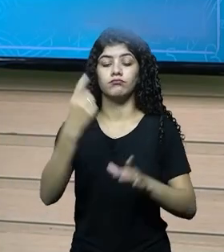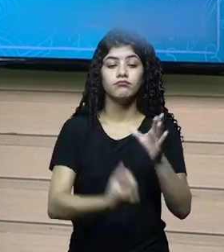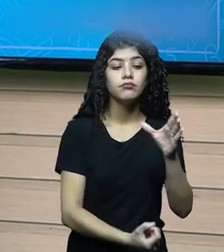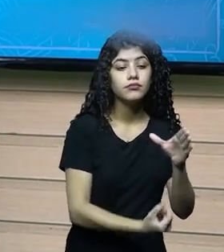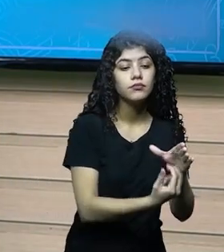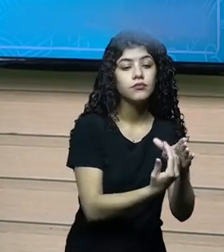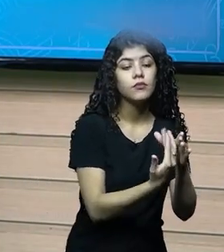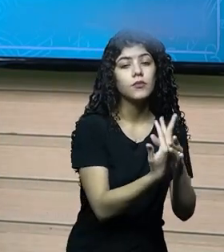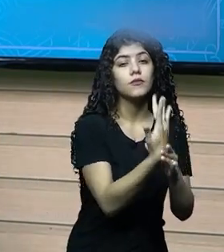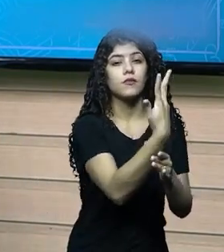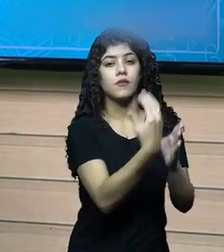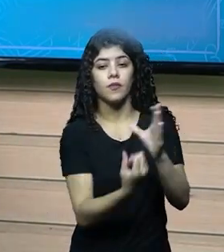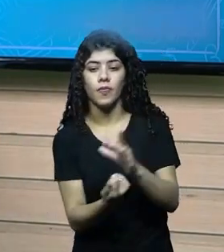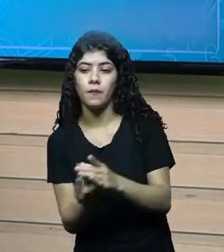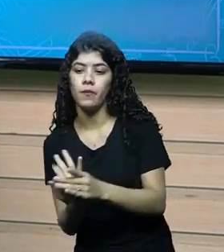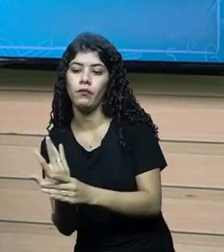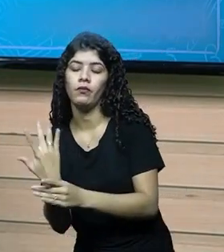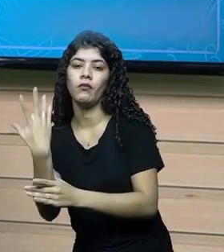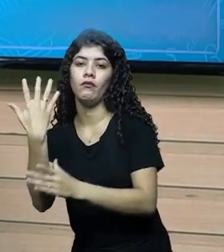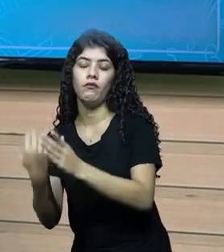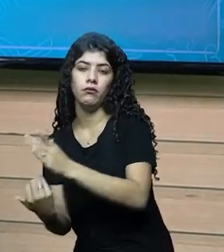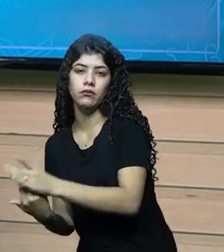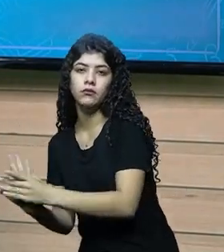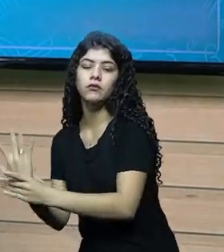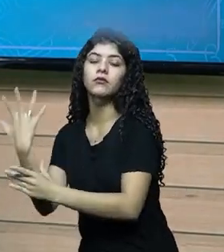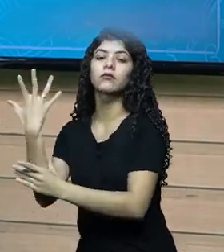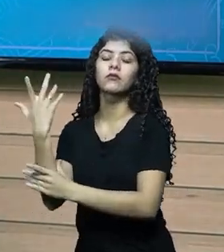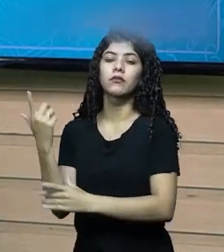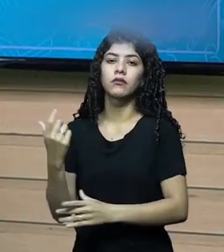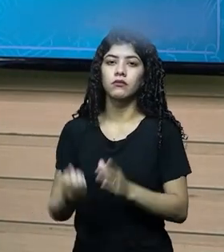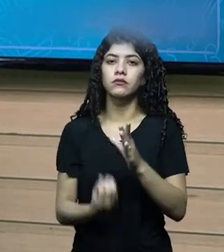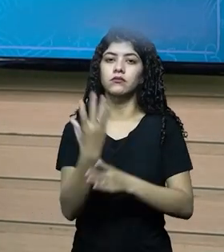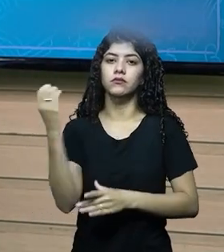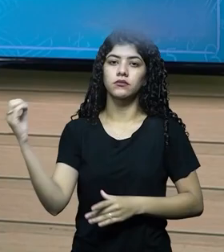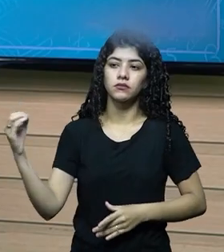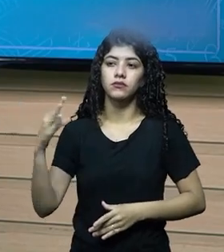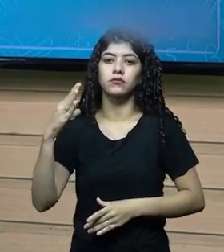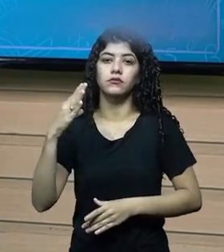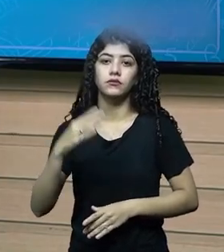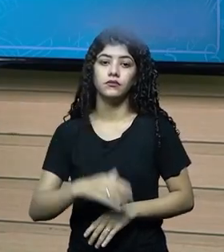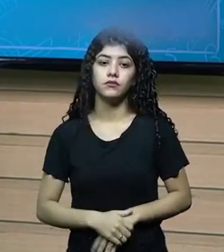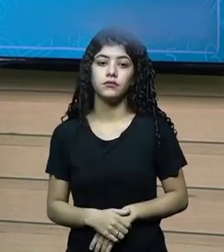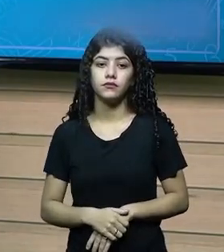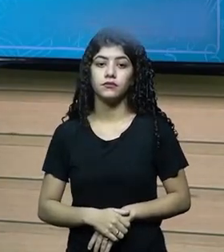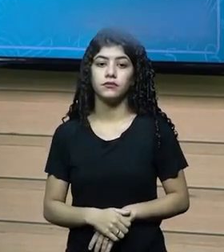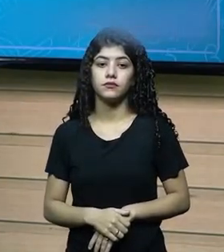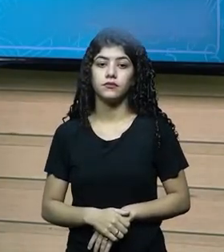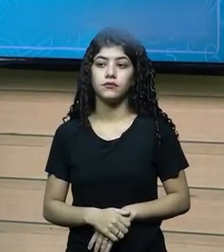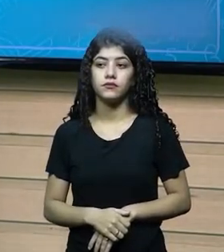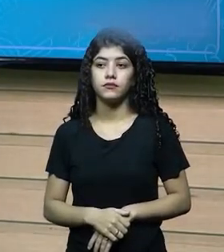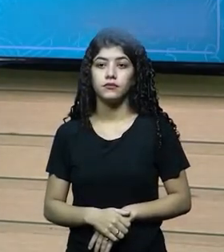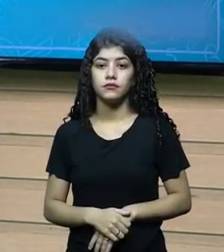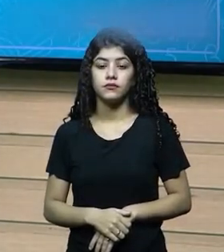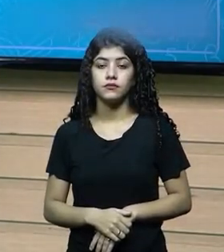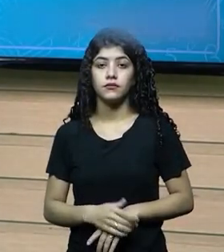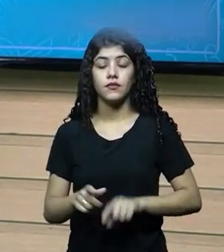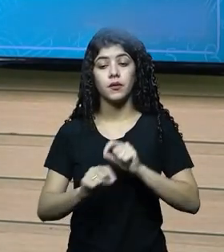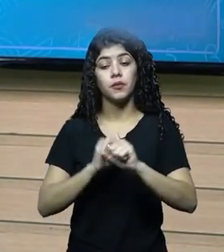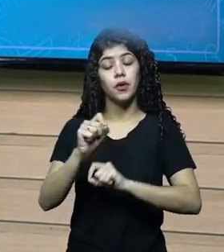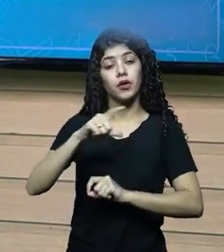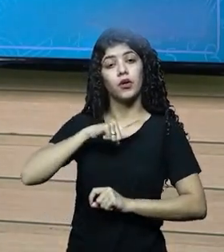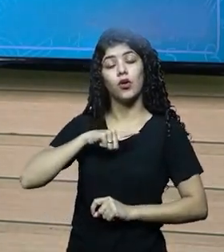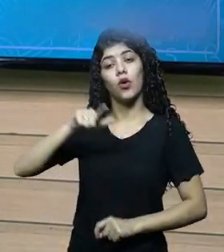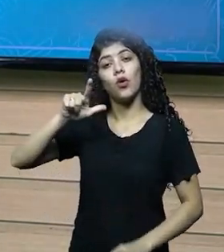no caso de plantas, para que seja produzida uma nova safra, um novo plantio e uma nova área, com o lucro que